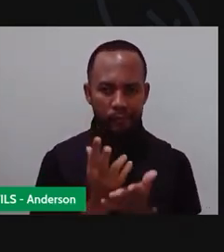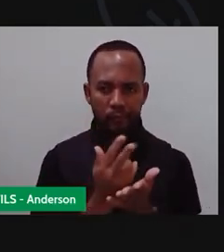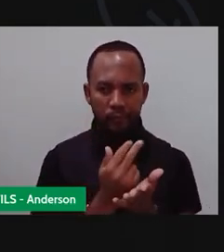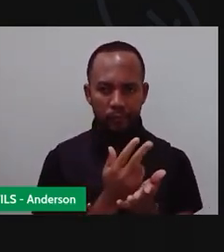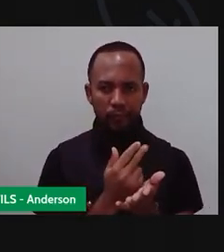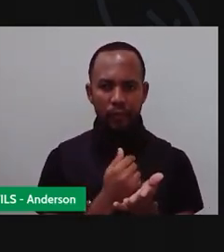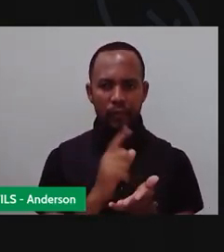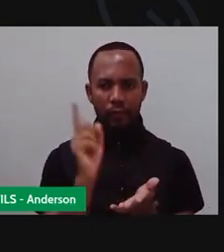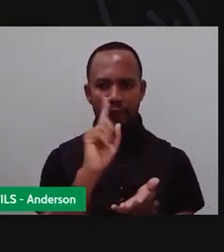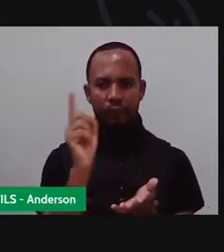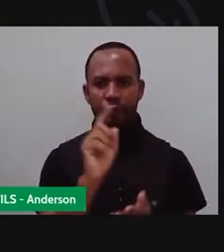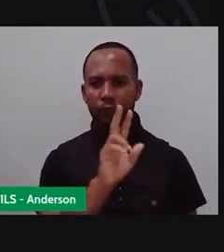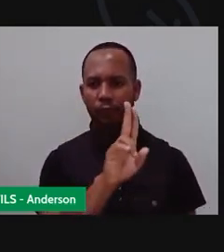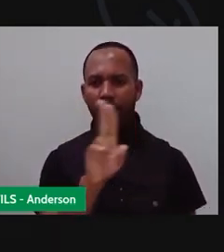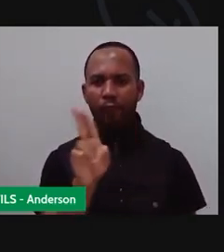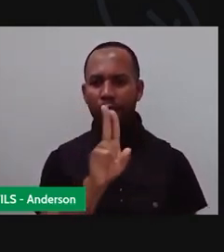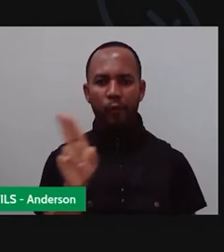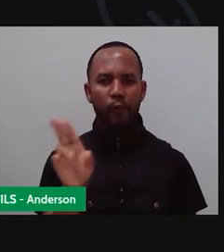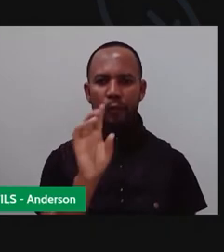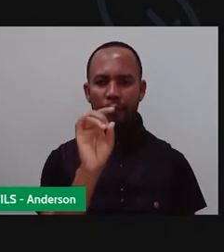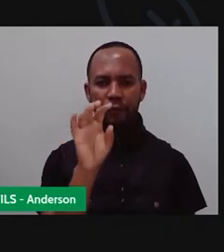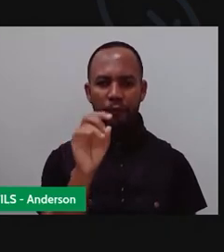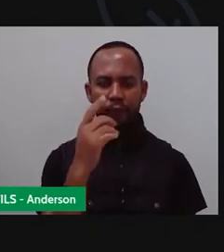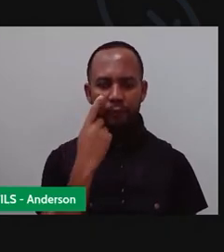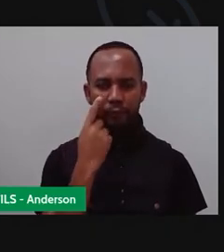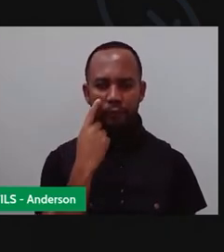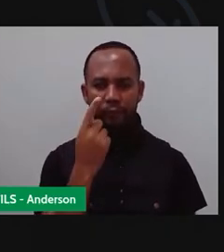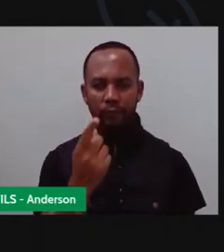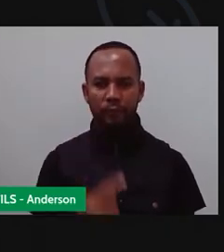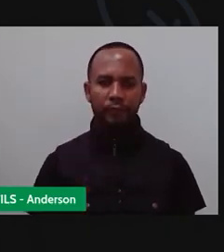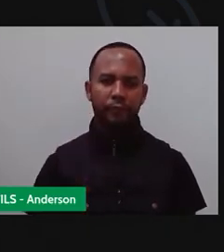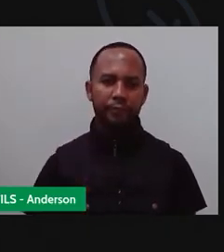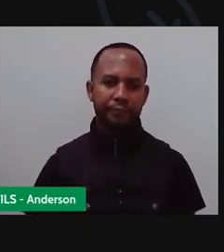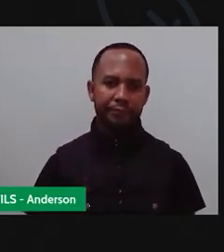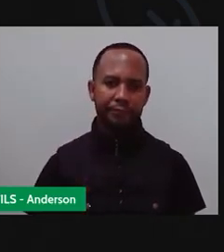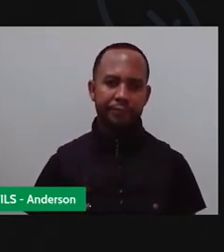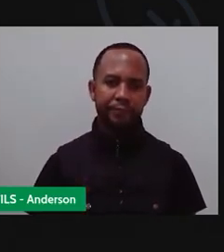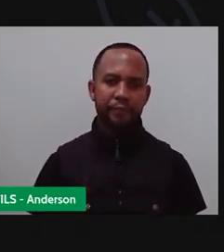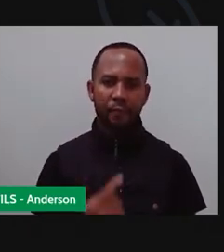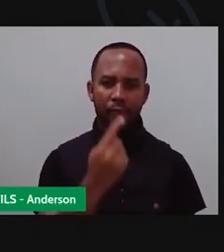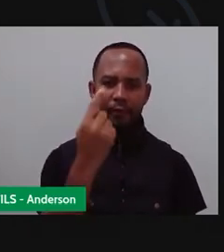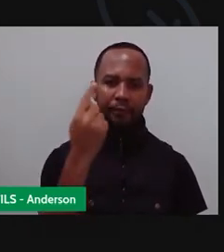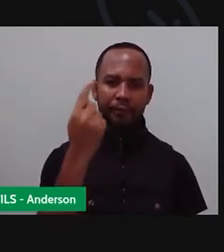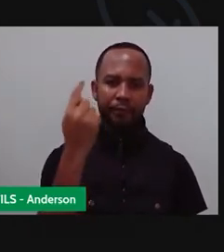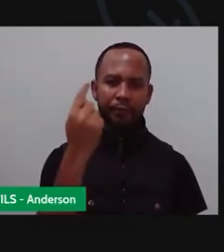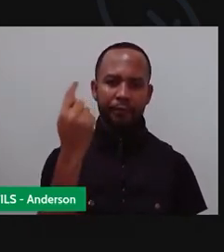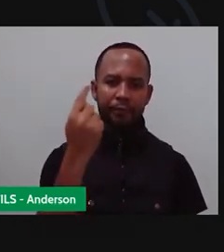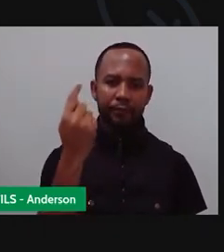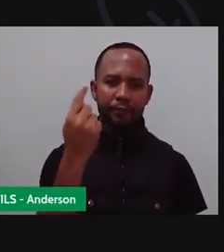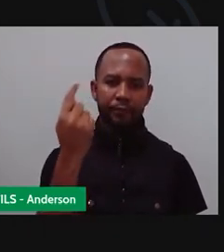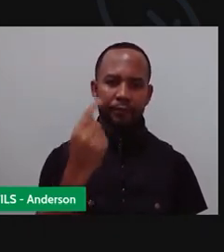escrever o nome aqui. Certo? Aqui embaixo ela vai escrever. Aqui. Qual o primeiro animal? O